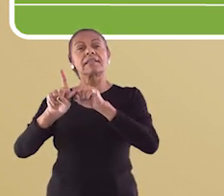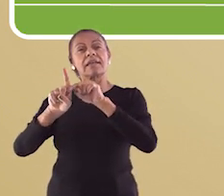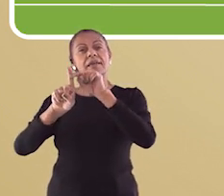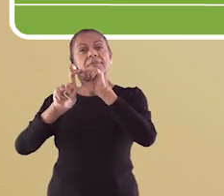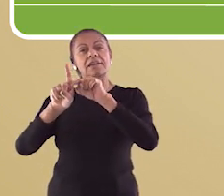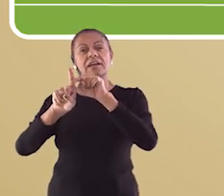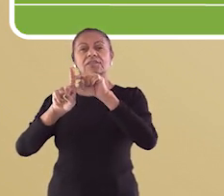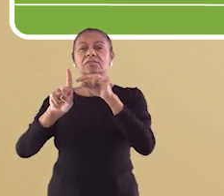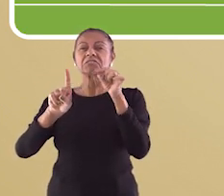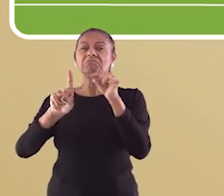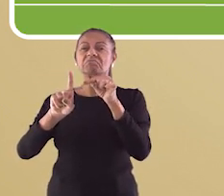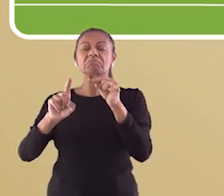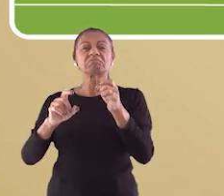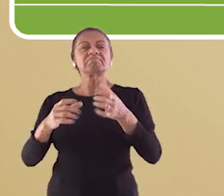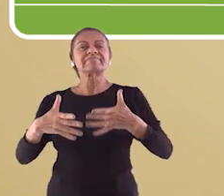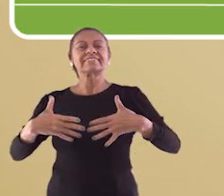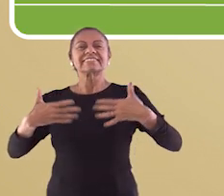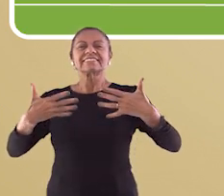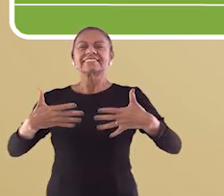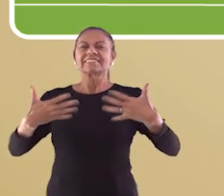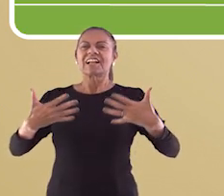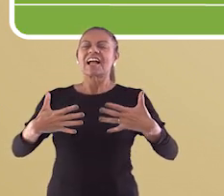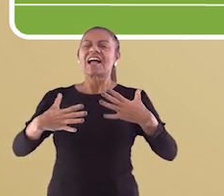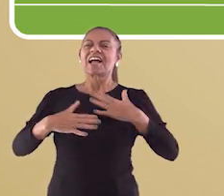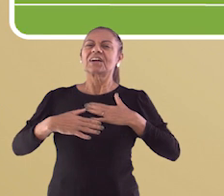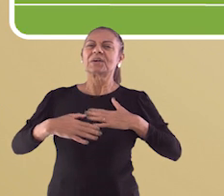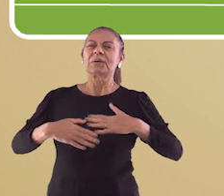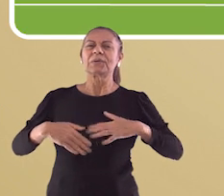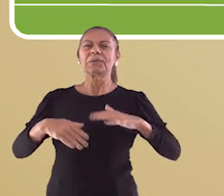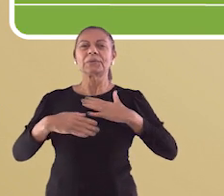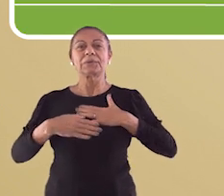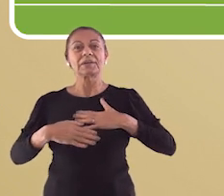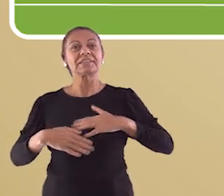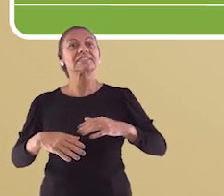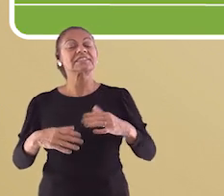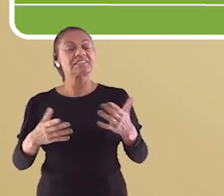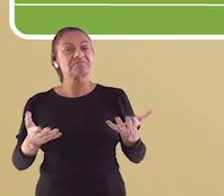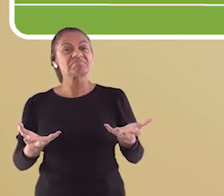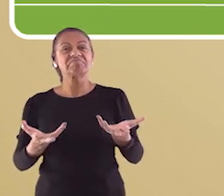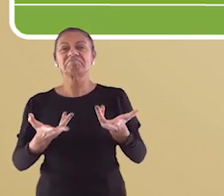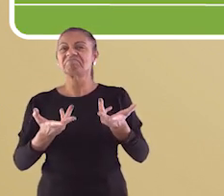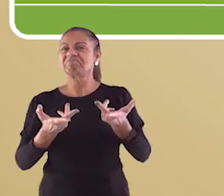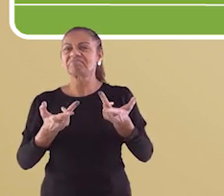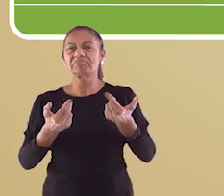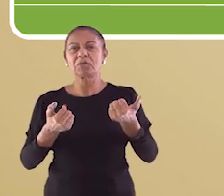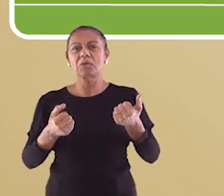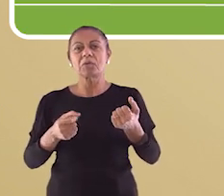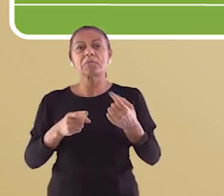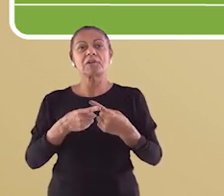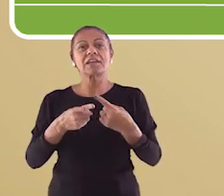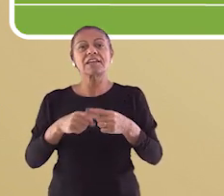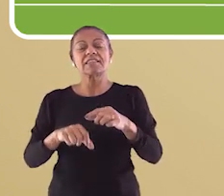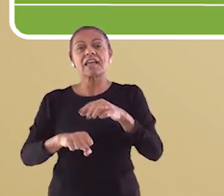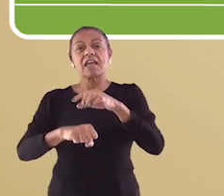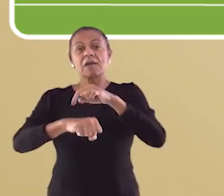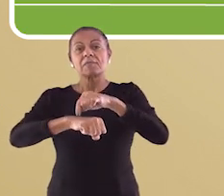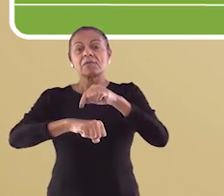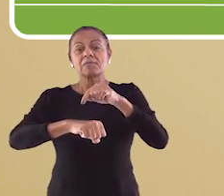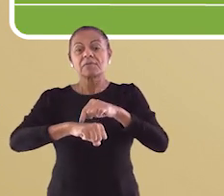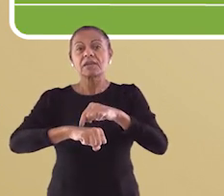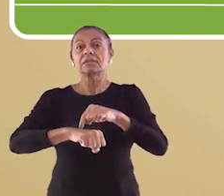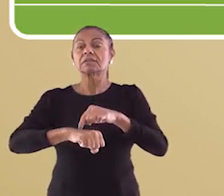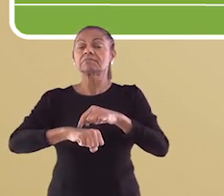temperaturas mais agradáveis. Esta estação, ela é muito favorável porque há um aumento